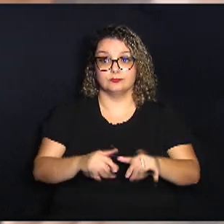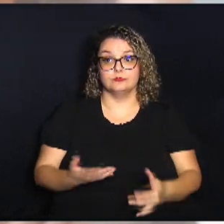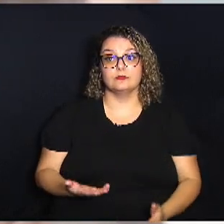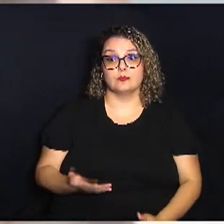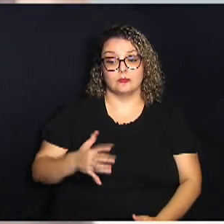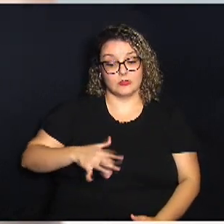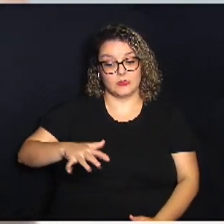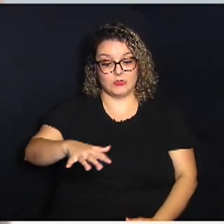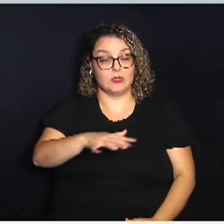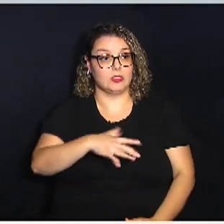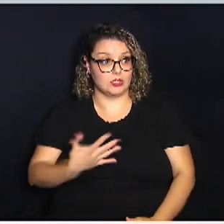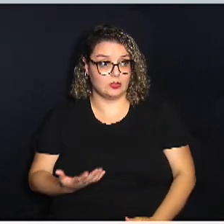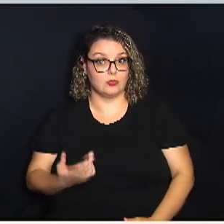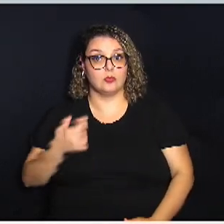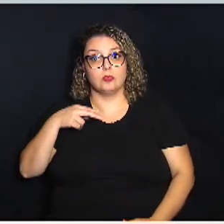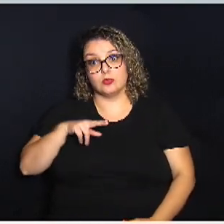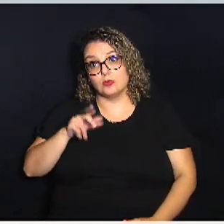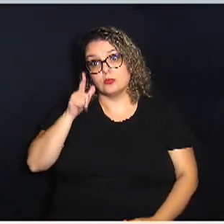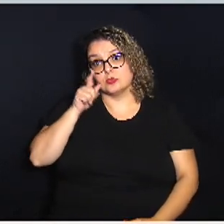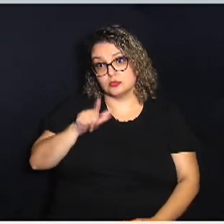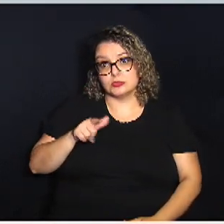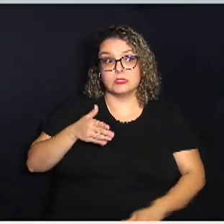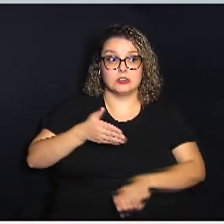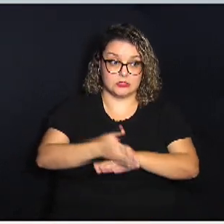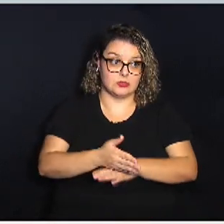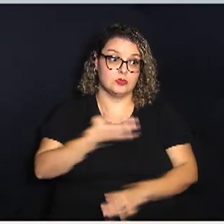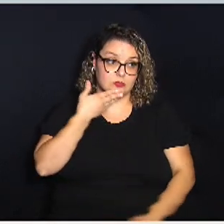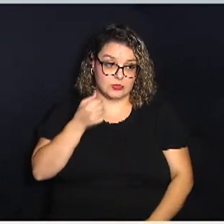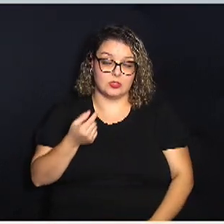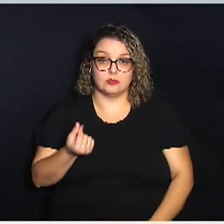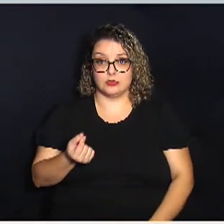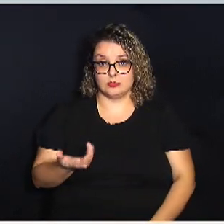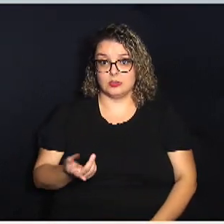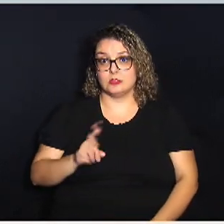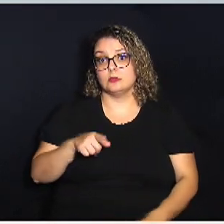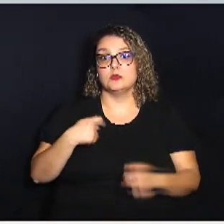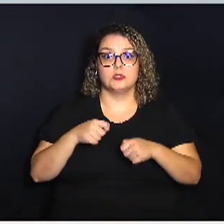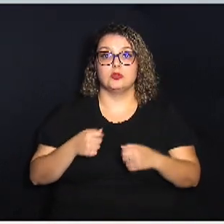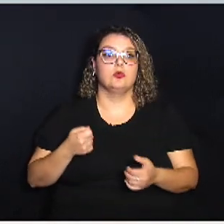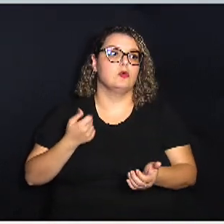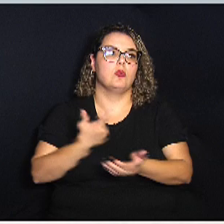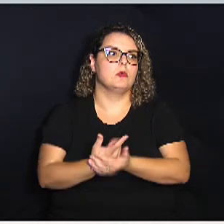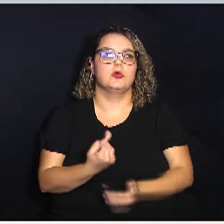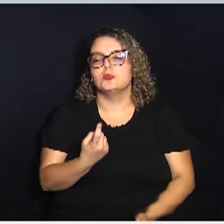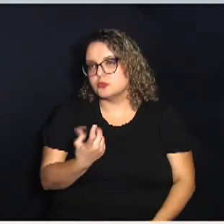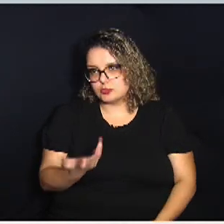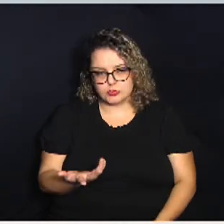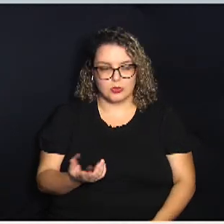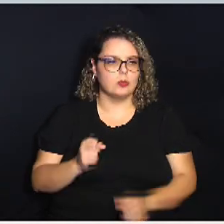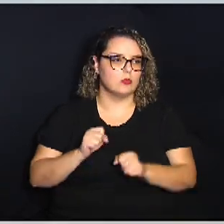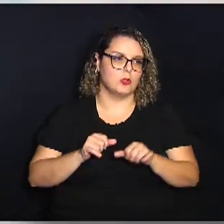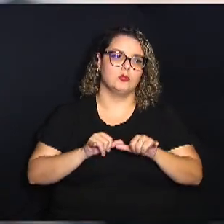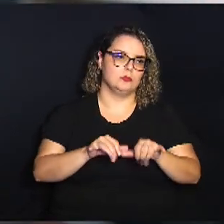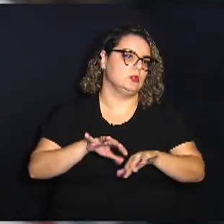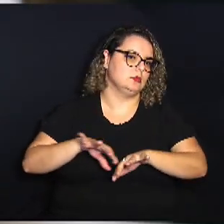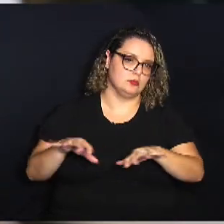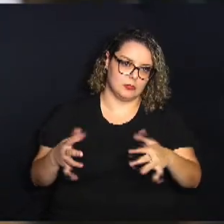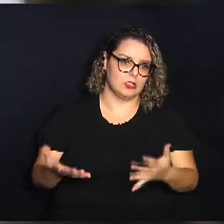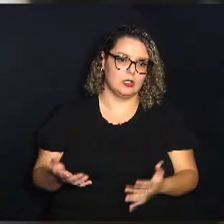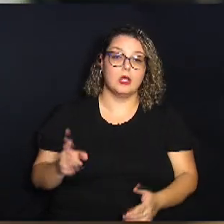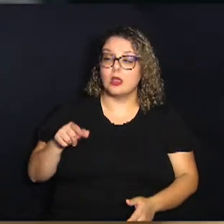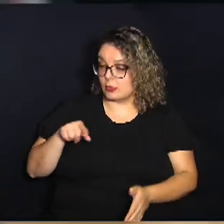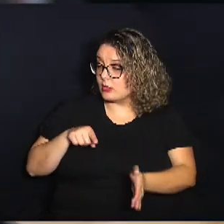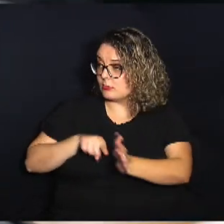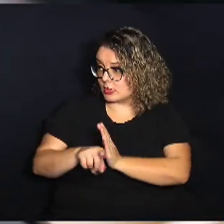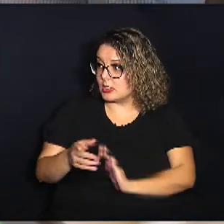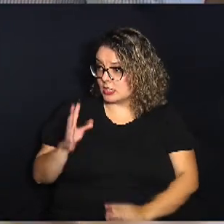região ou onde você consegue ir que tenha os melhores preços você não precisa comprar tudo em um só você pode comprar isso separado isso que eu ia perguntar